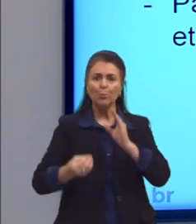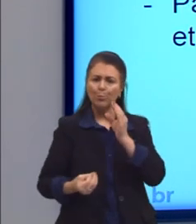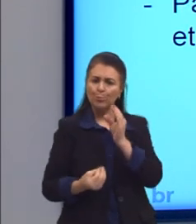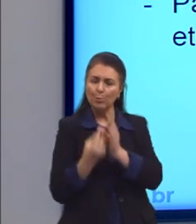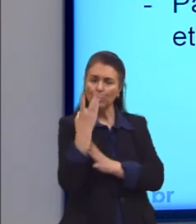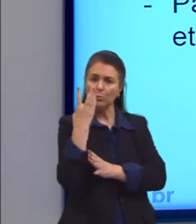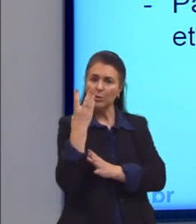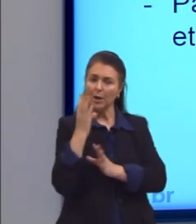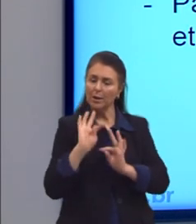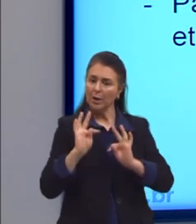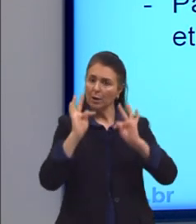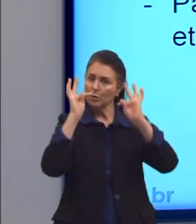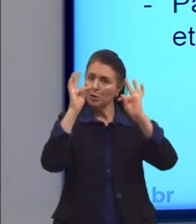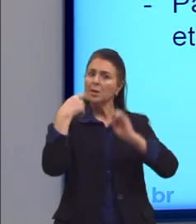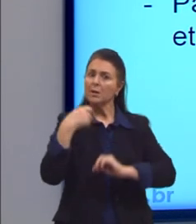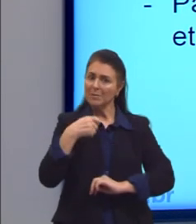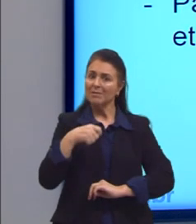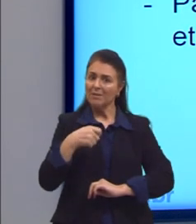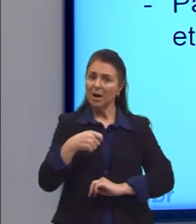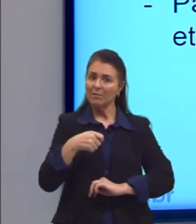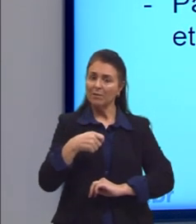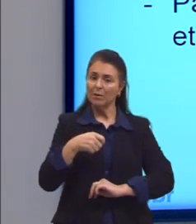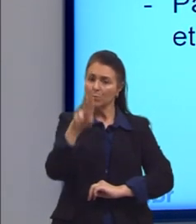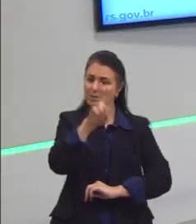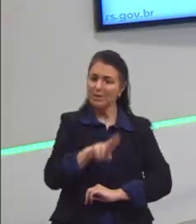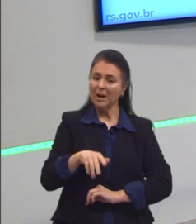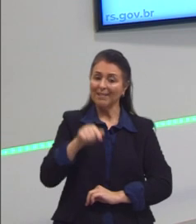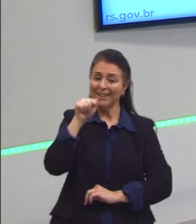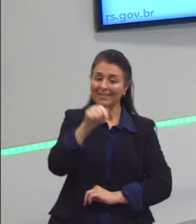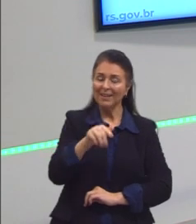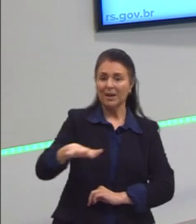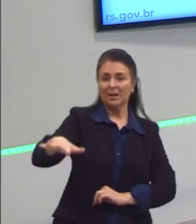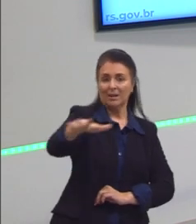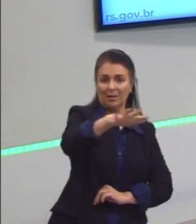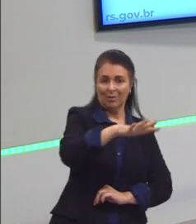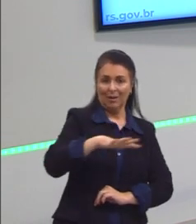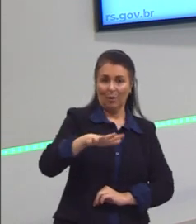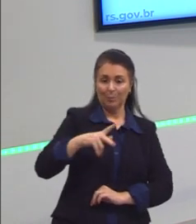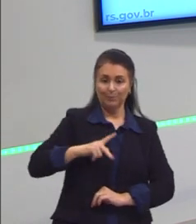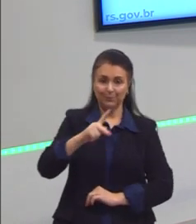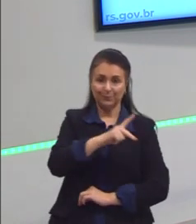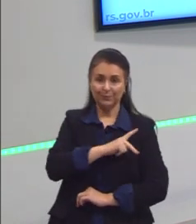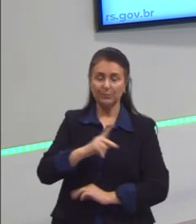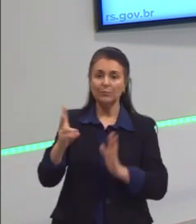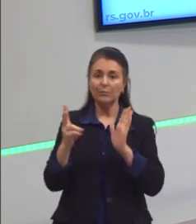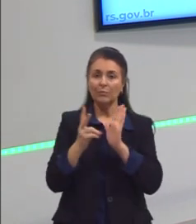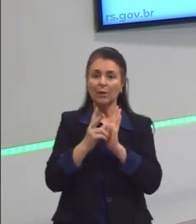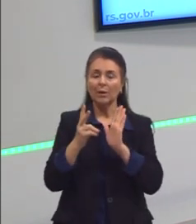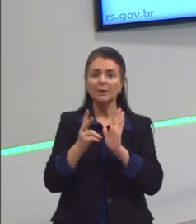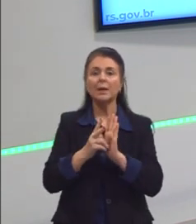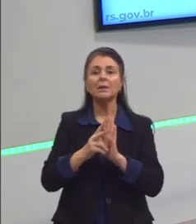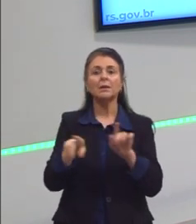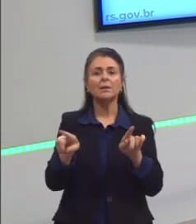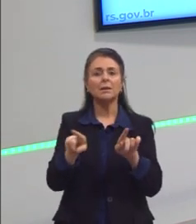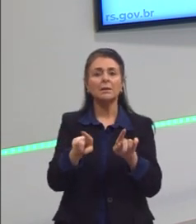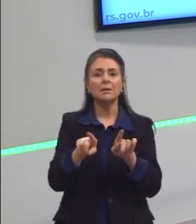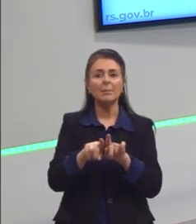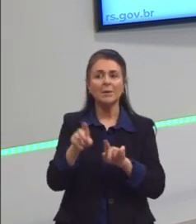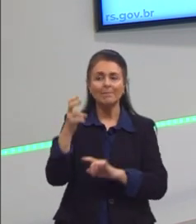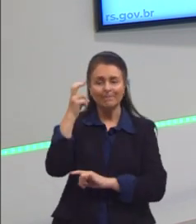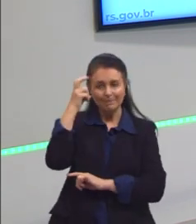para viver naquele local. E a gente tem que ressaltar que os povos indígenas produziram saberes e